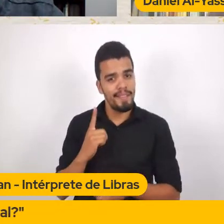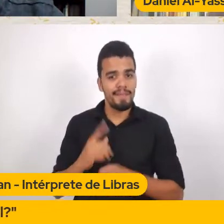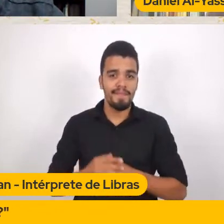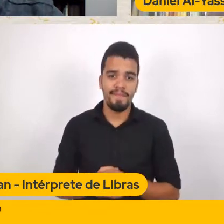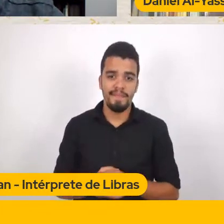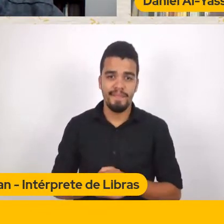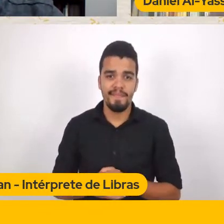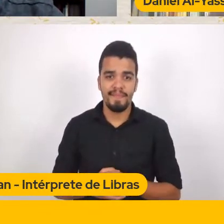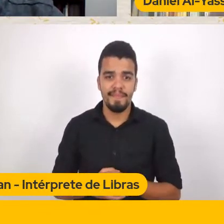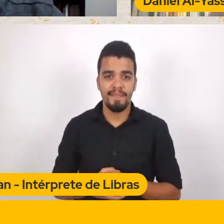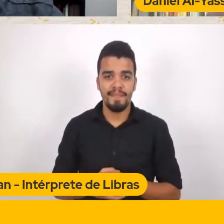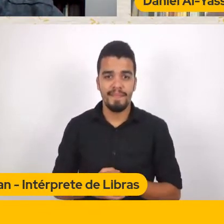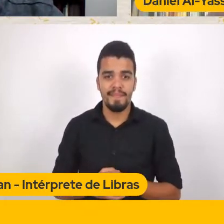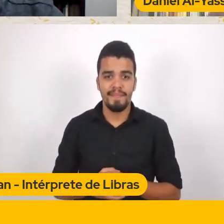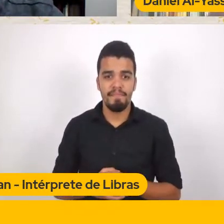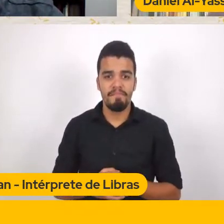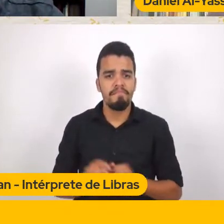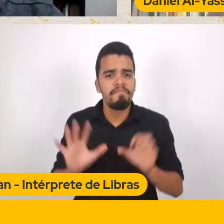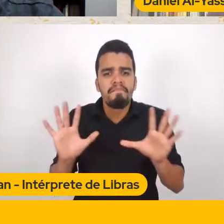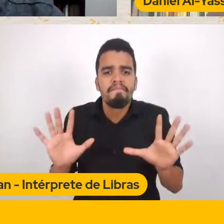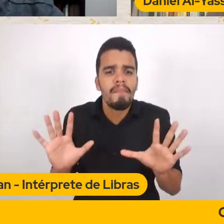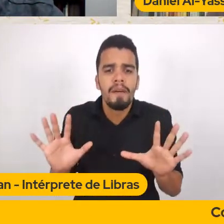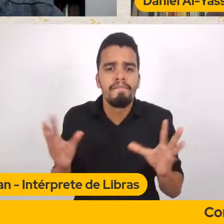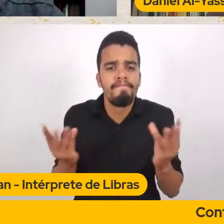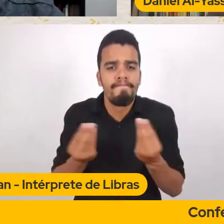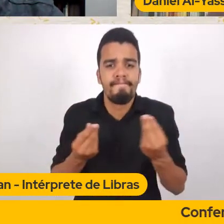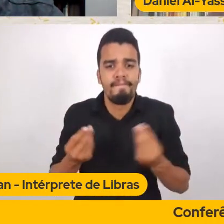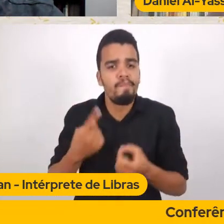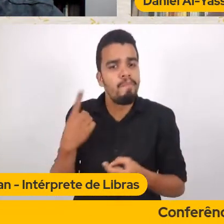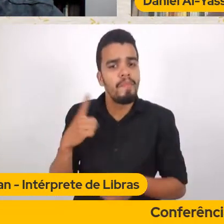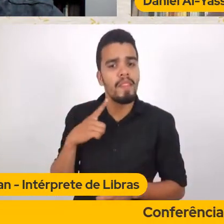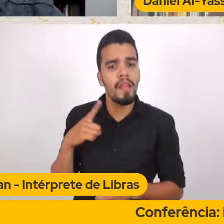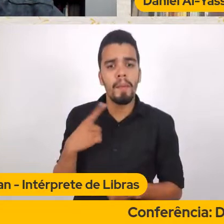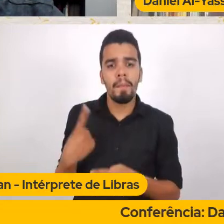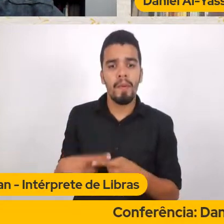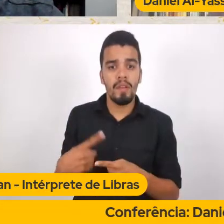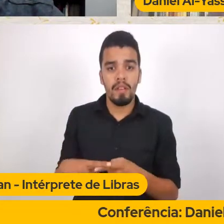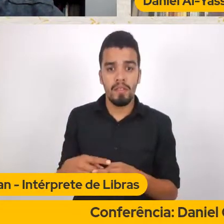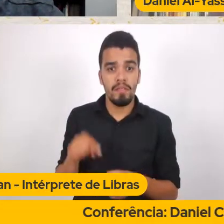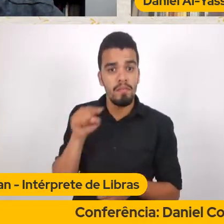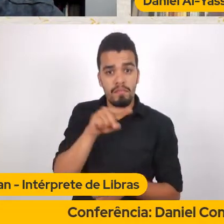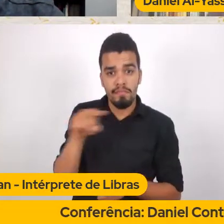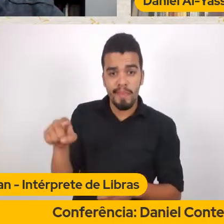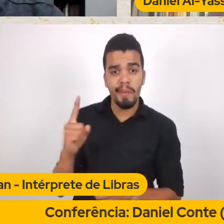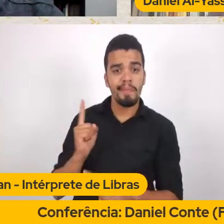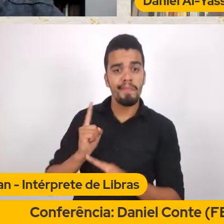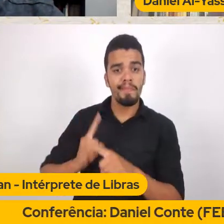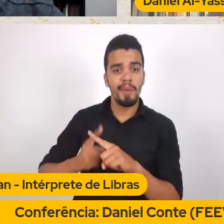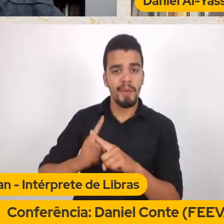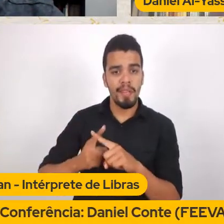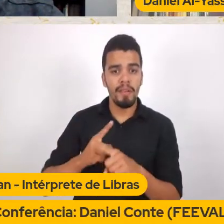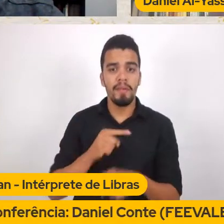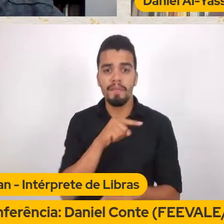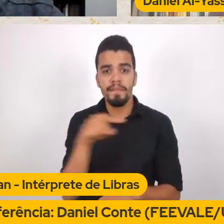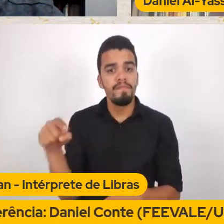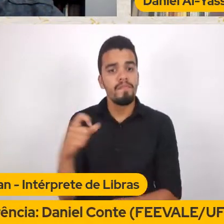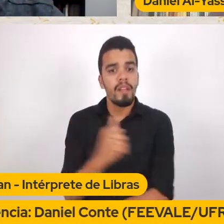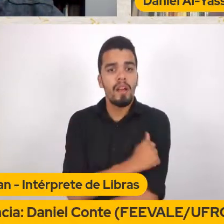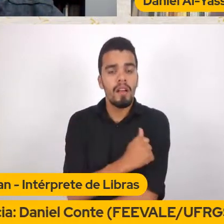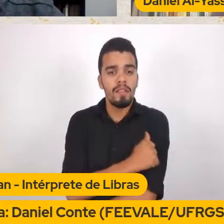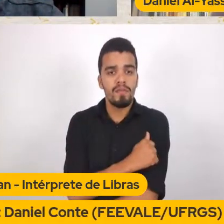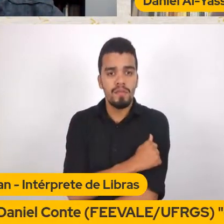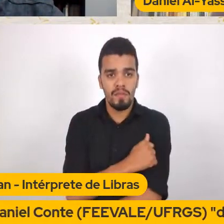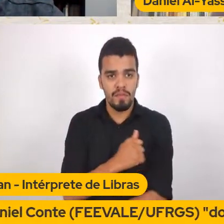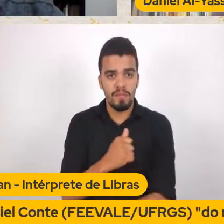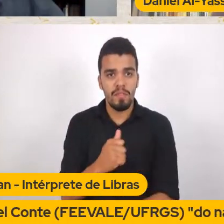Por que tem isso? Porque O nosso aluno Periférico Quando tem Televisão em casa